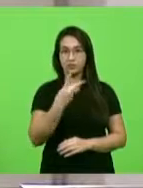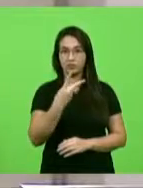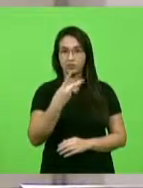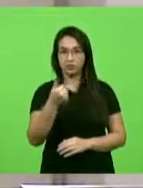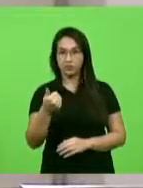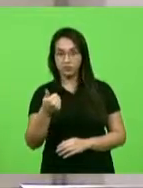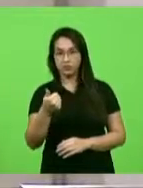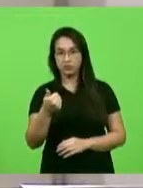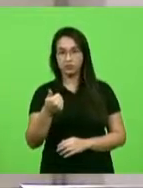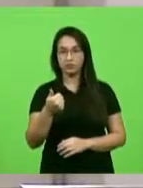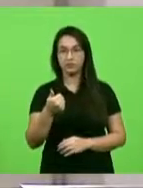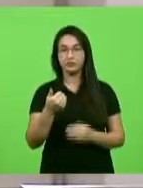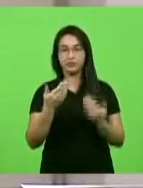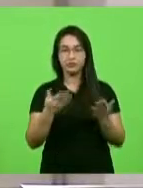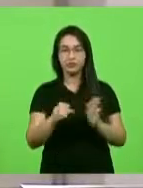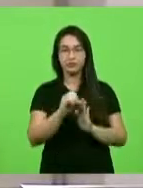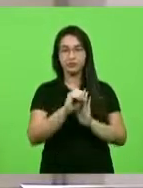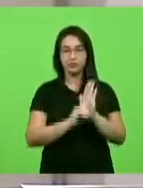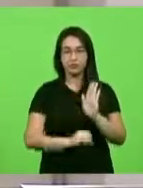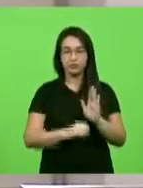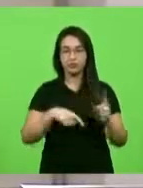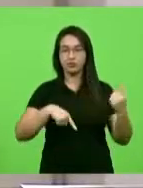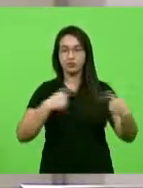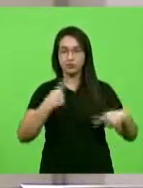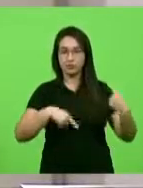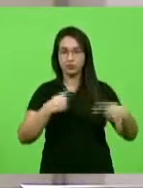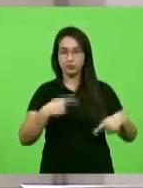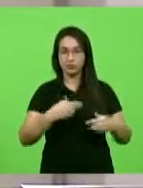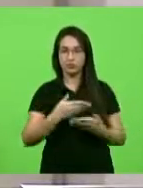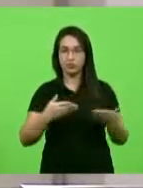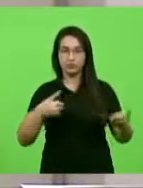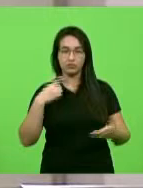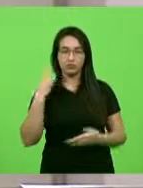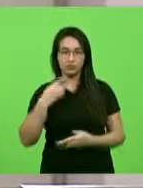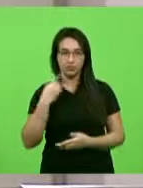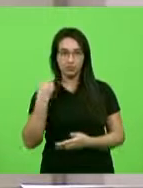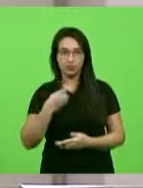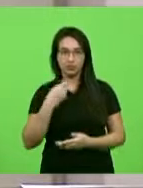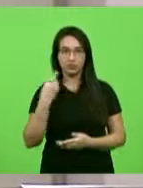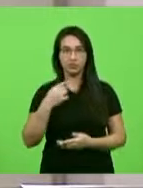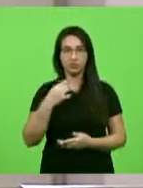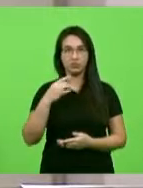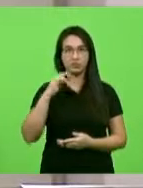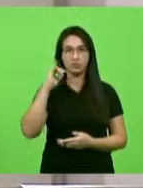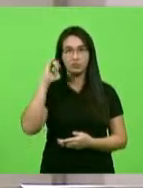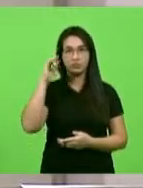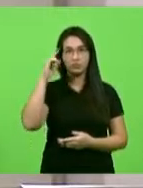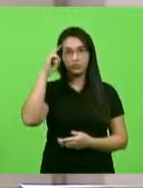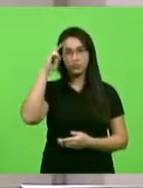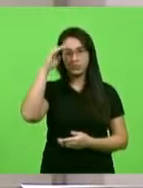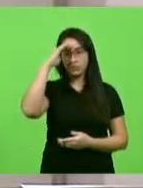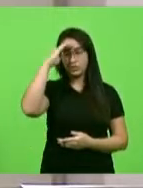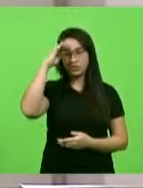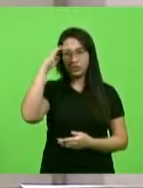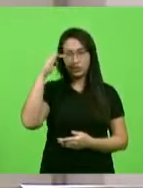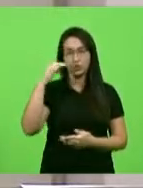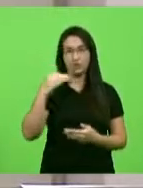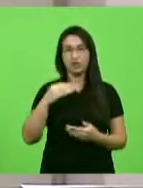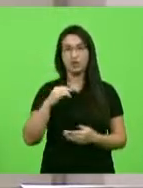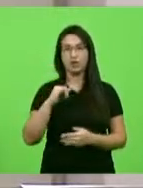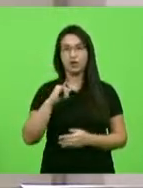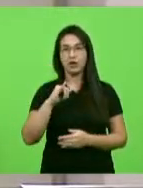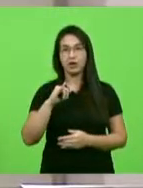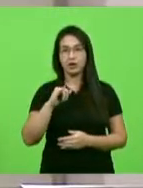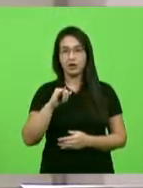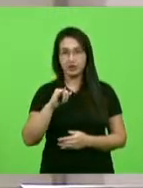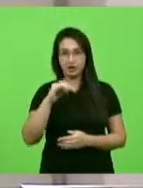Ex-ofício após ser discutido pelos senhores deputados, Jean Kuhlman, Marcos Vieira, Silvio Drevic, Ismael dos Santos, Ricardo